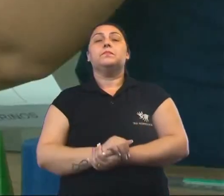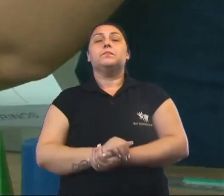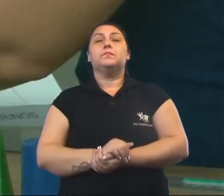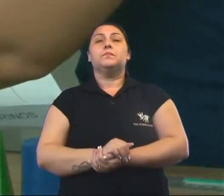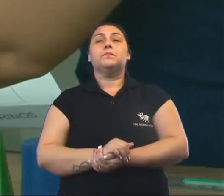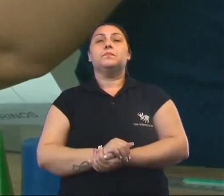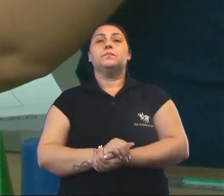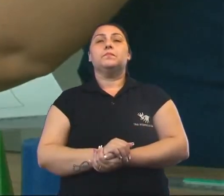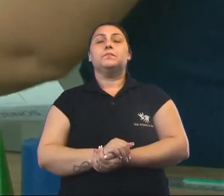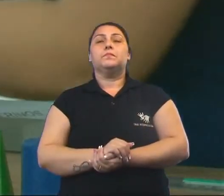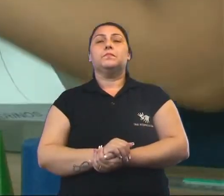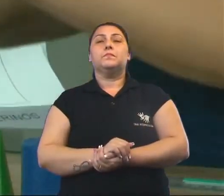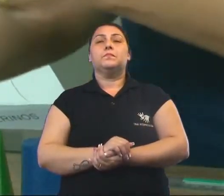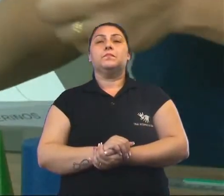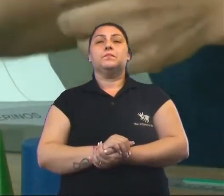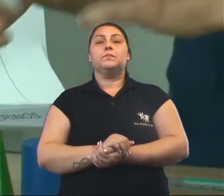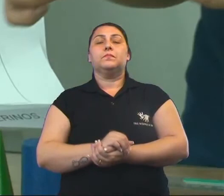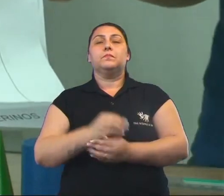cilindro.